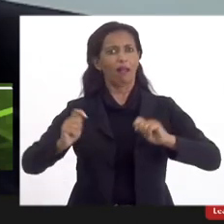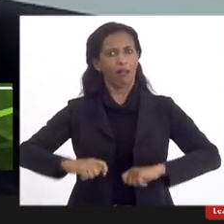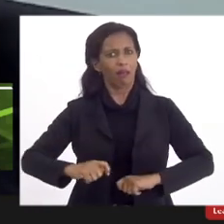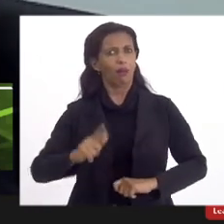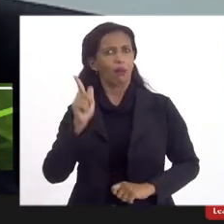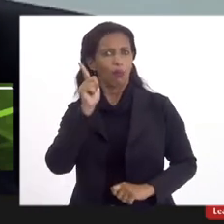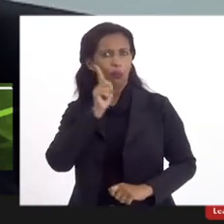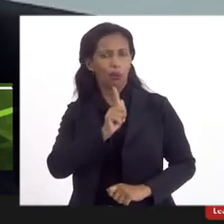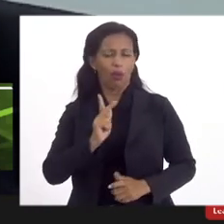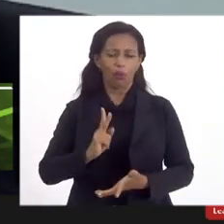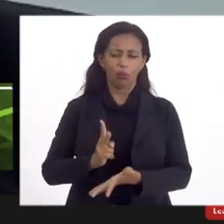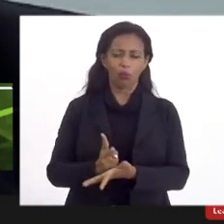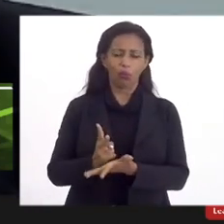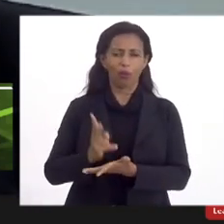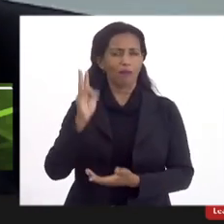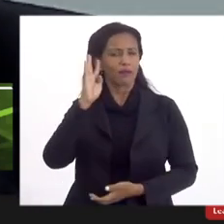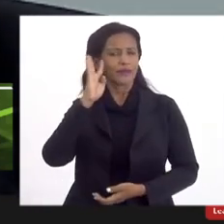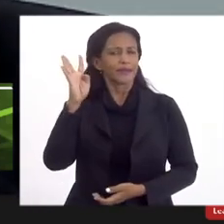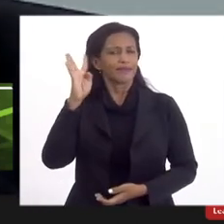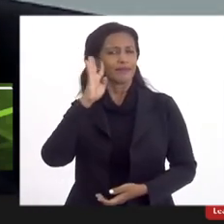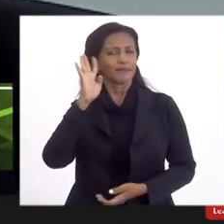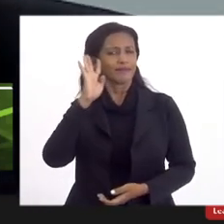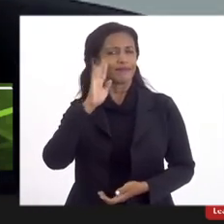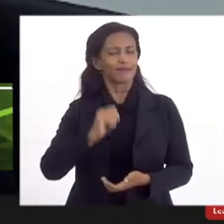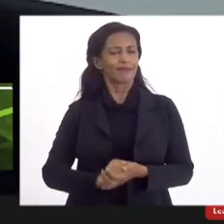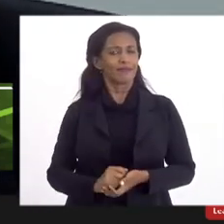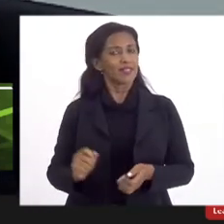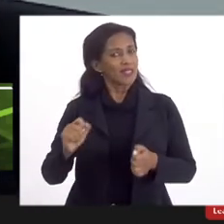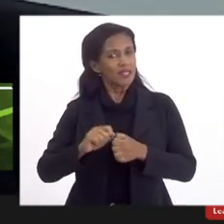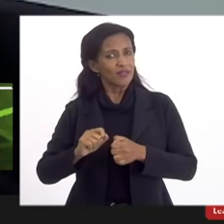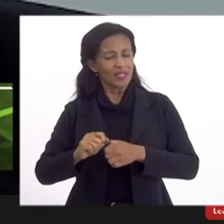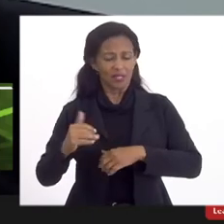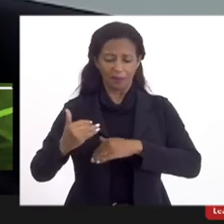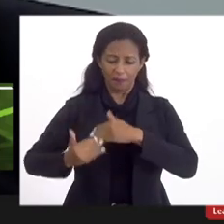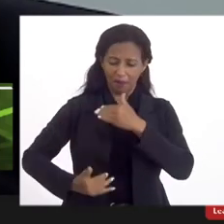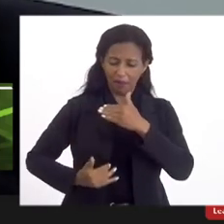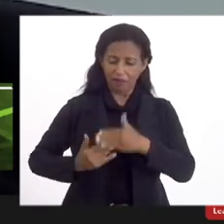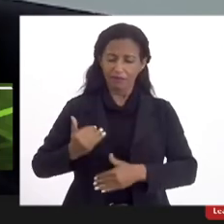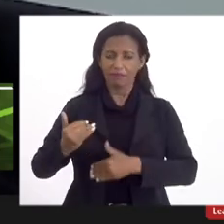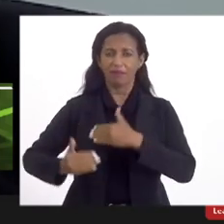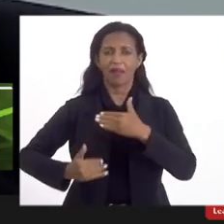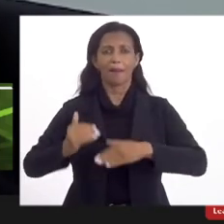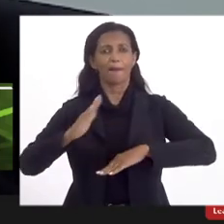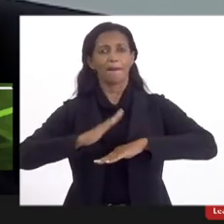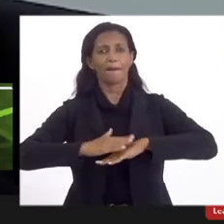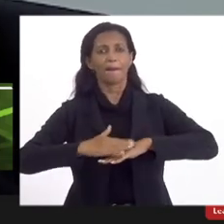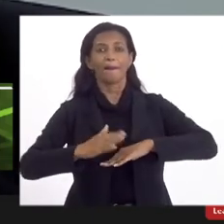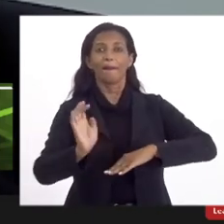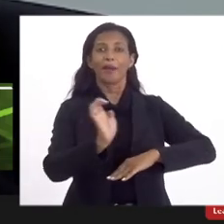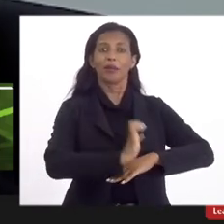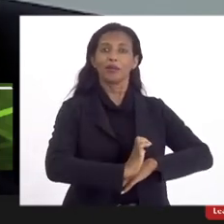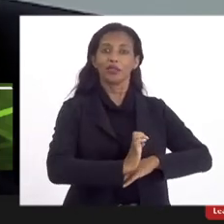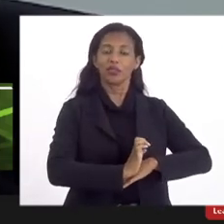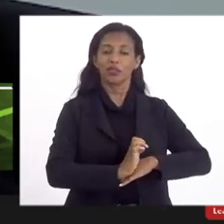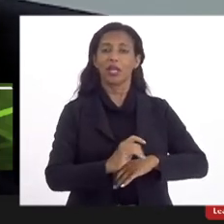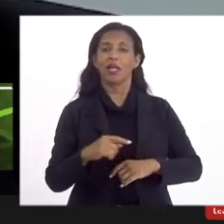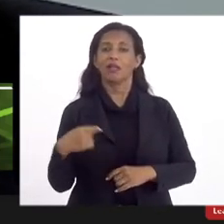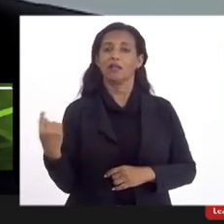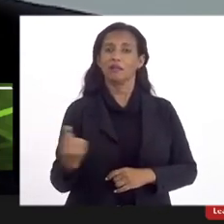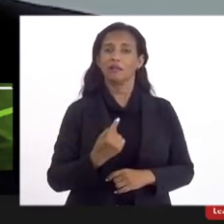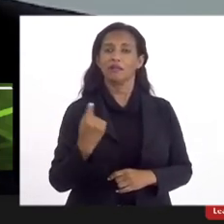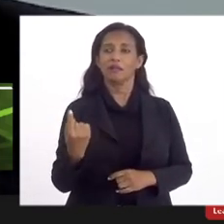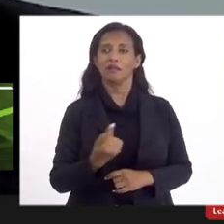continuar sonhando e fazendo cada vez mais pelo nosso estado principalmente pelos nossos